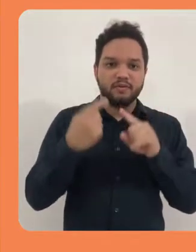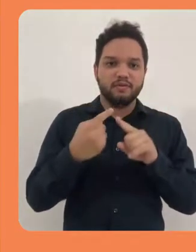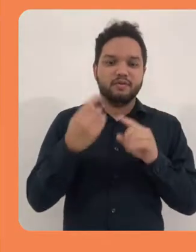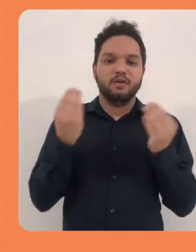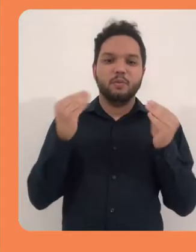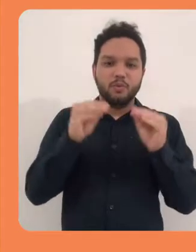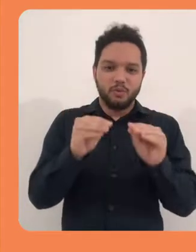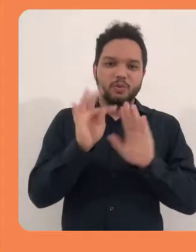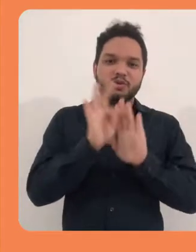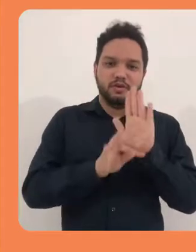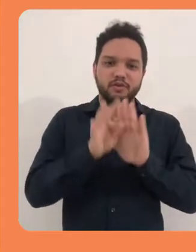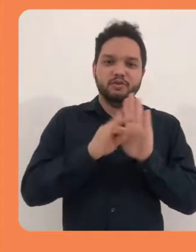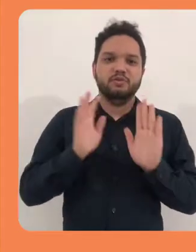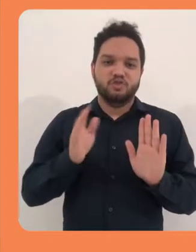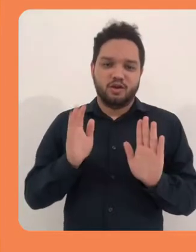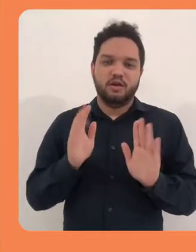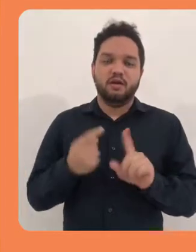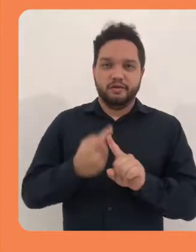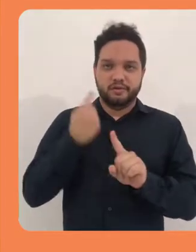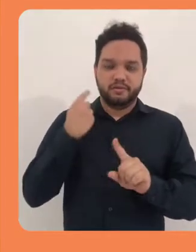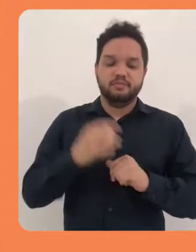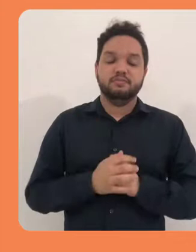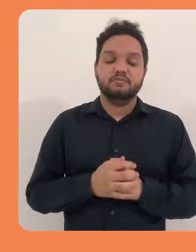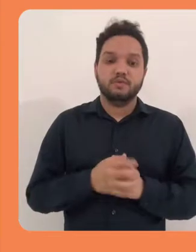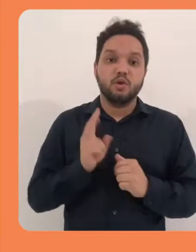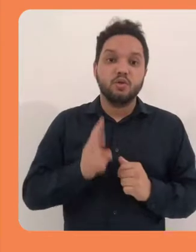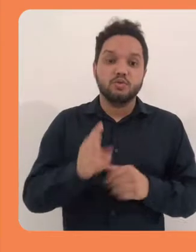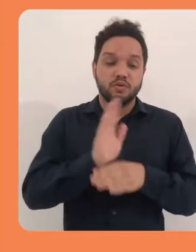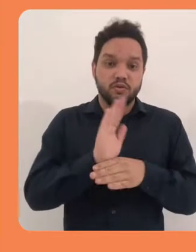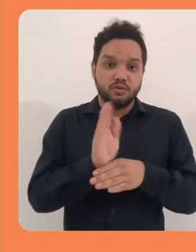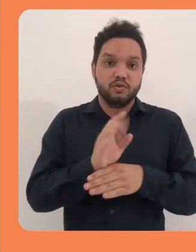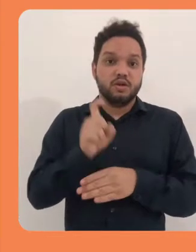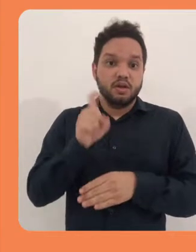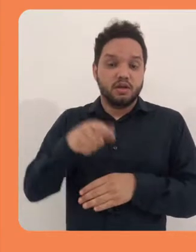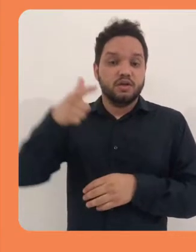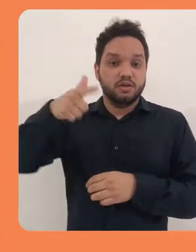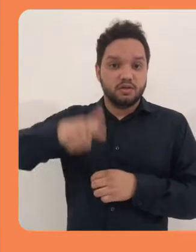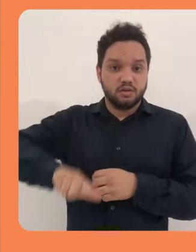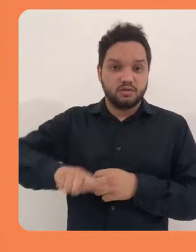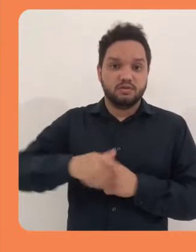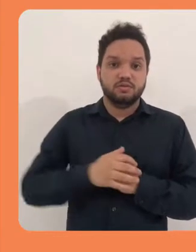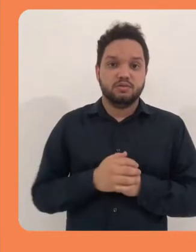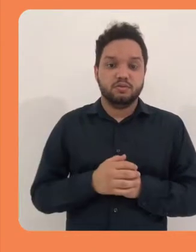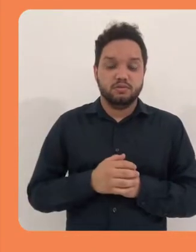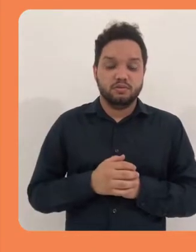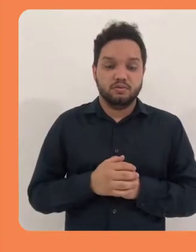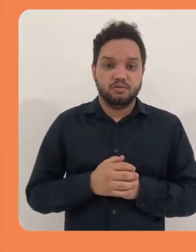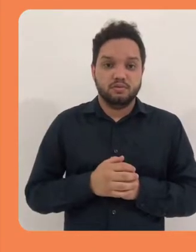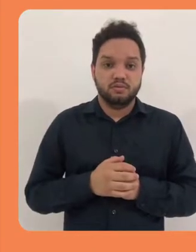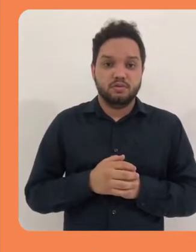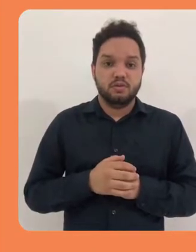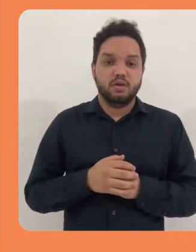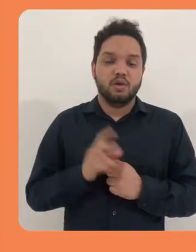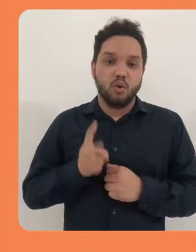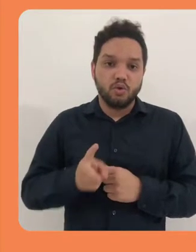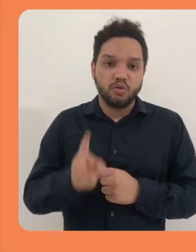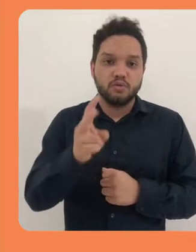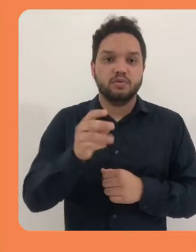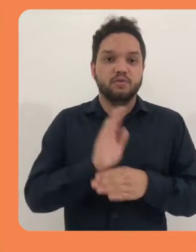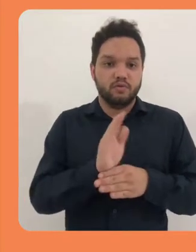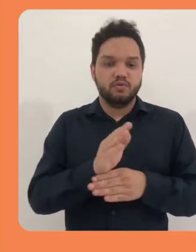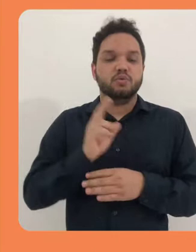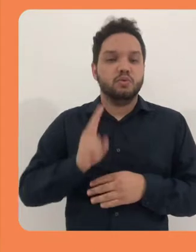Para continuar o vídeo, basta clicar novamente em continuar. E o vídeo continua